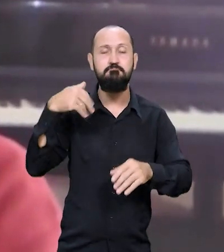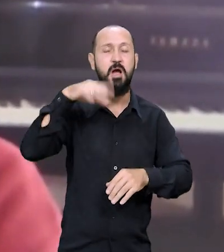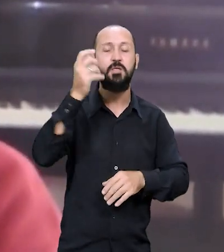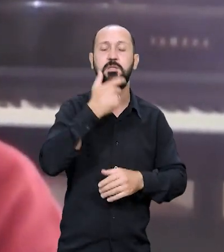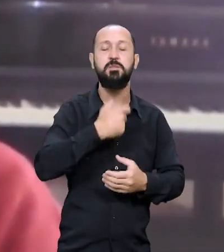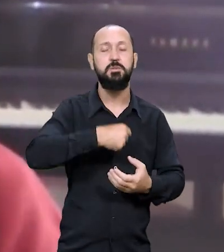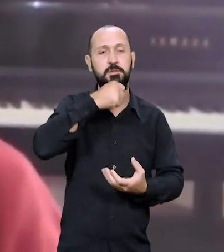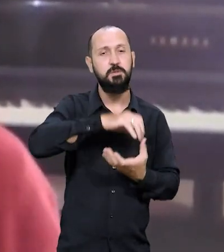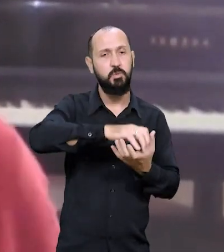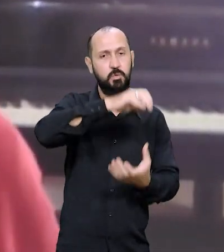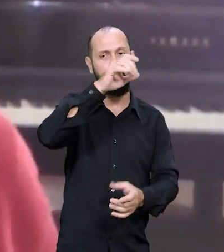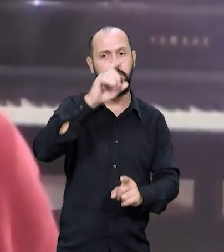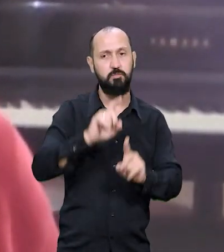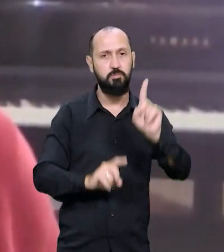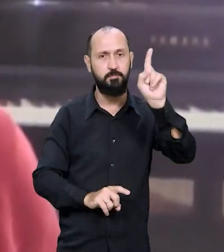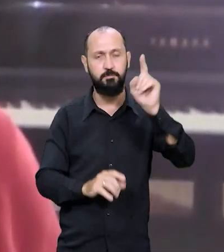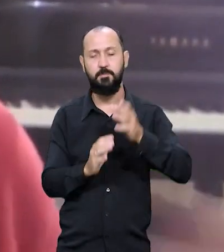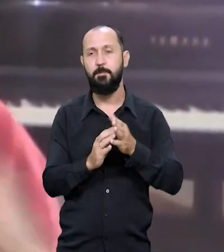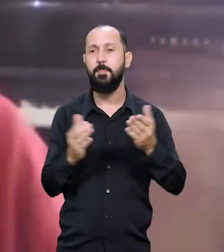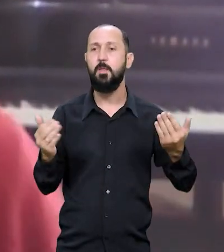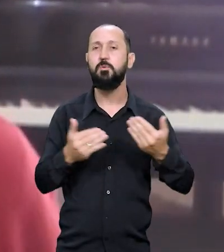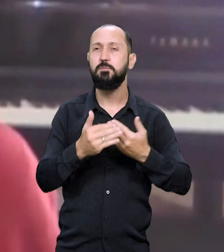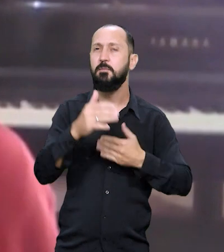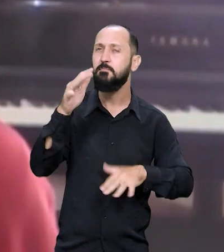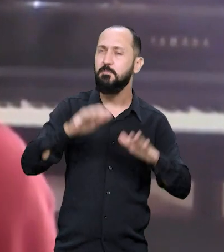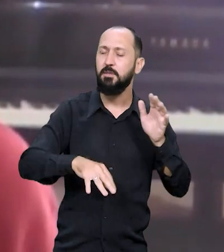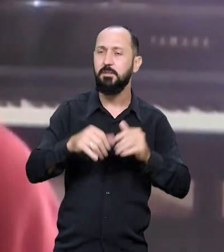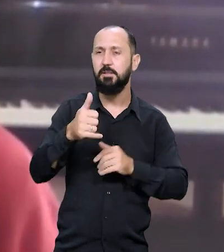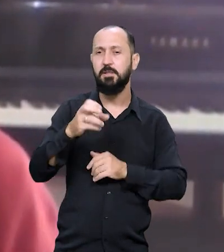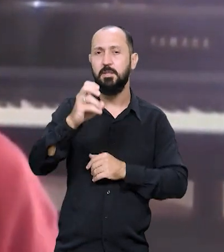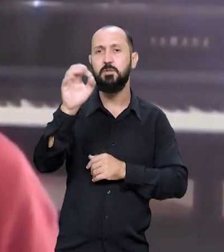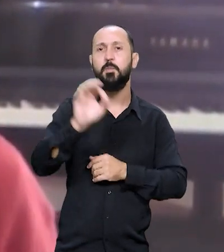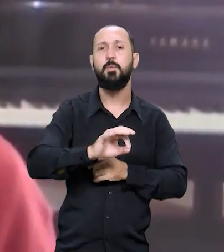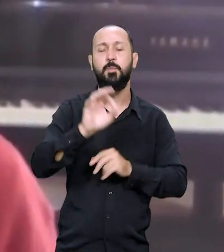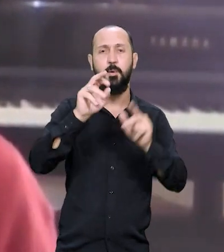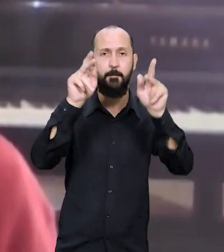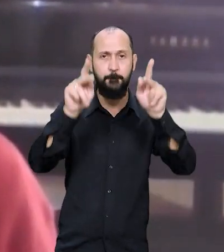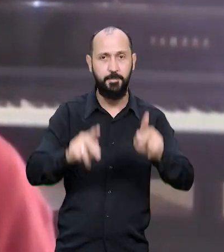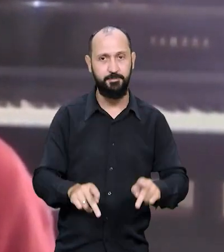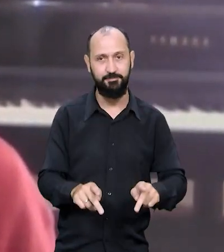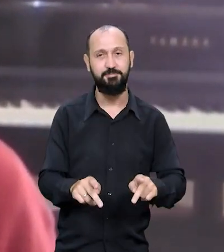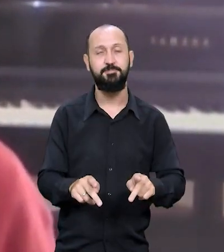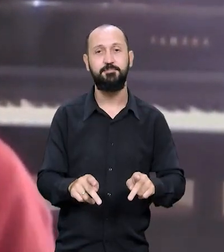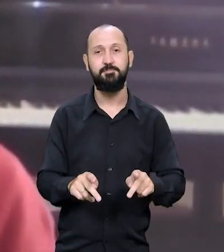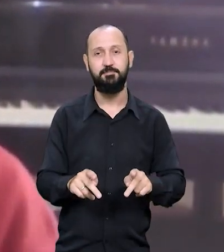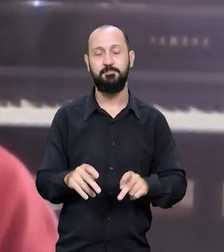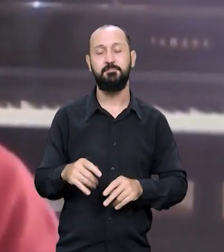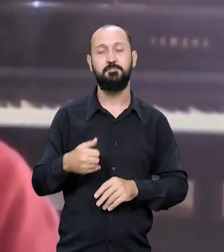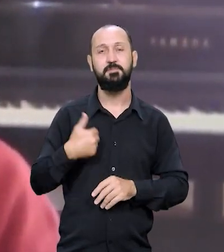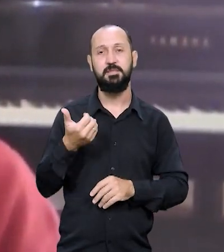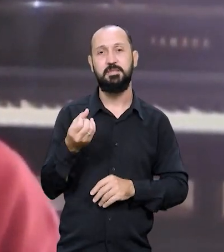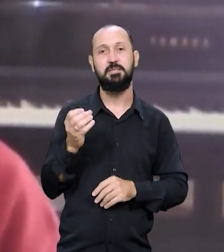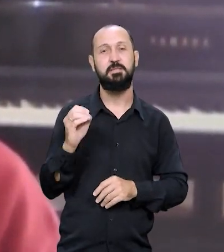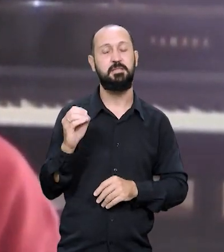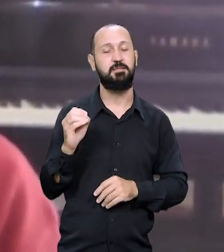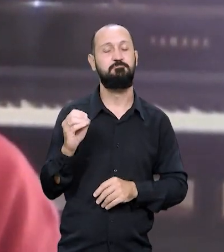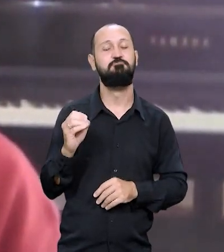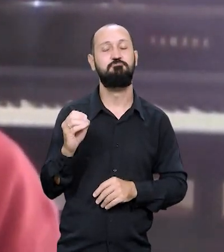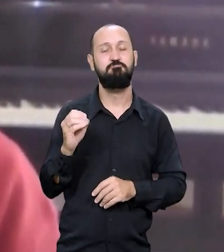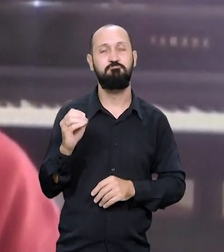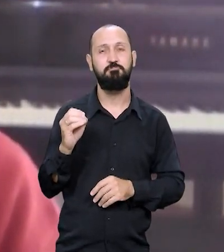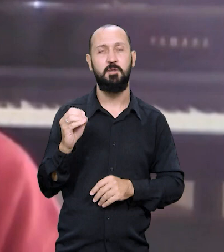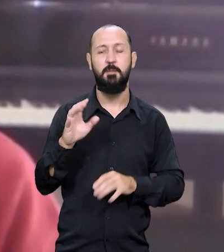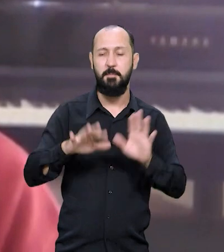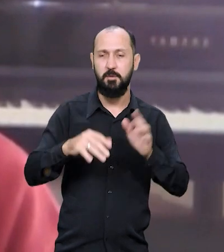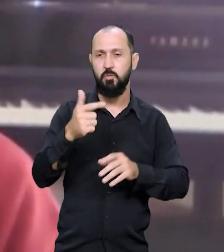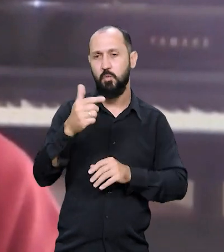cada vez mais idosos. Hoje nós temos em torno de 15% da população com mais de 60 anos.